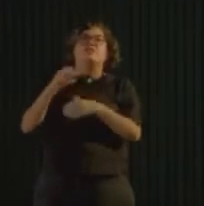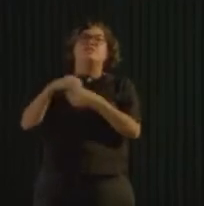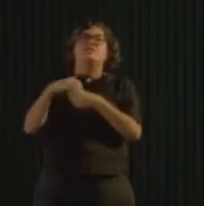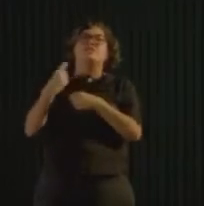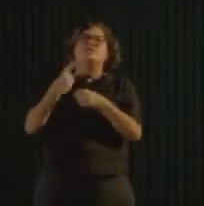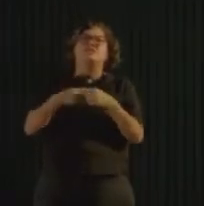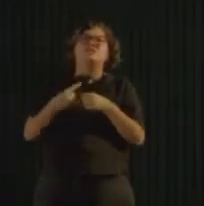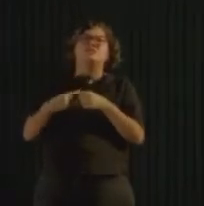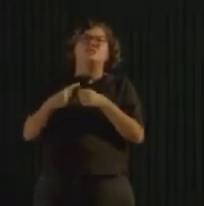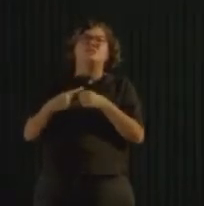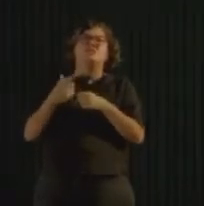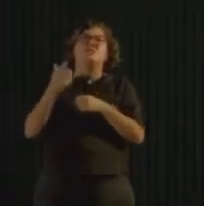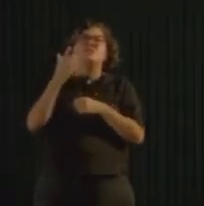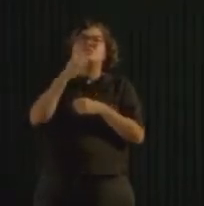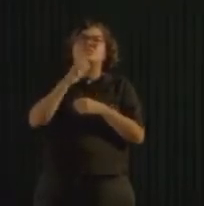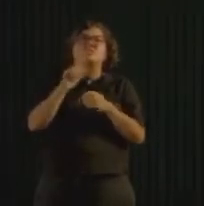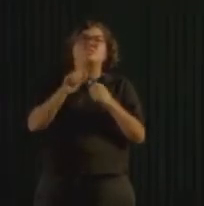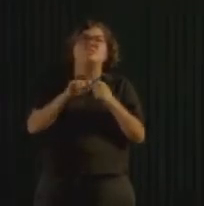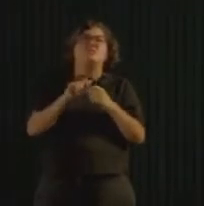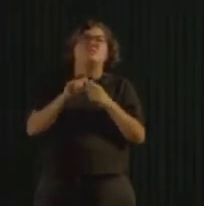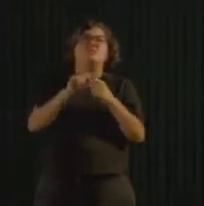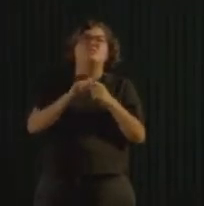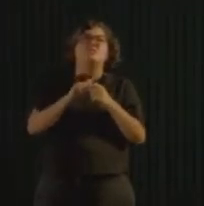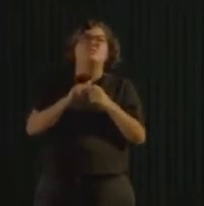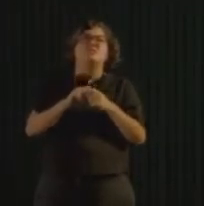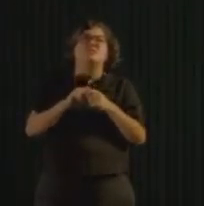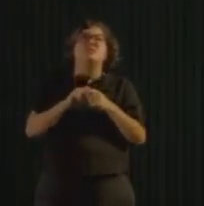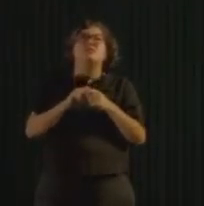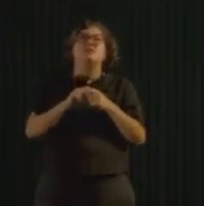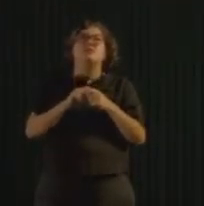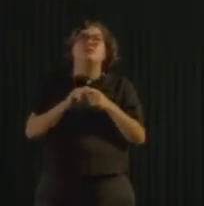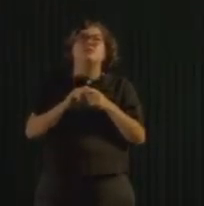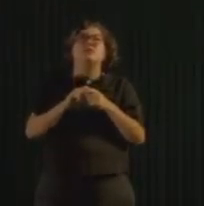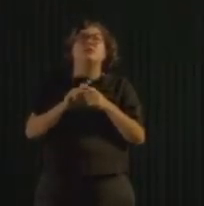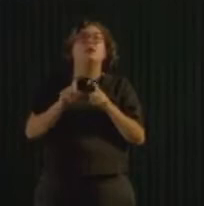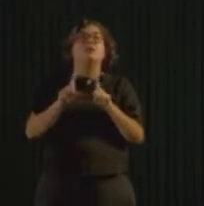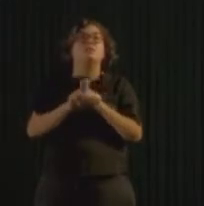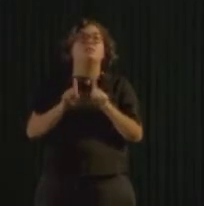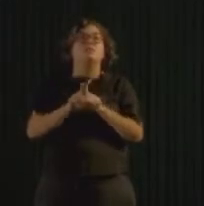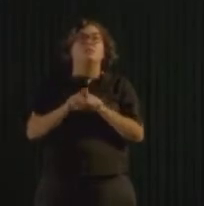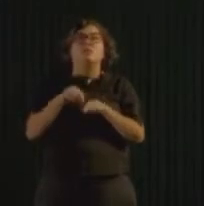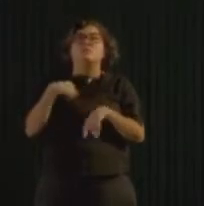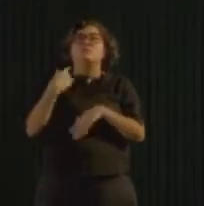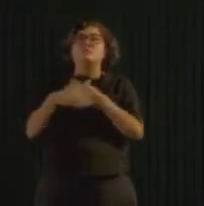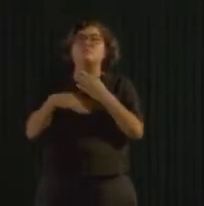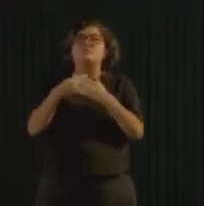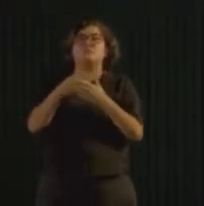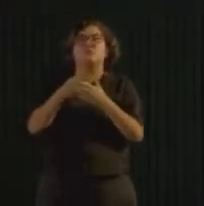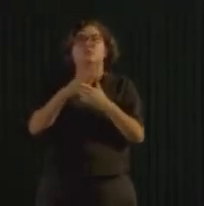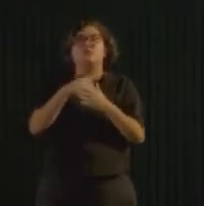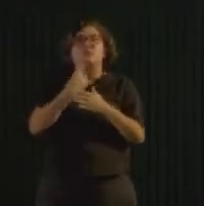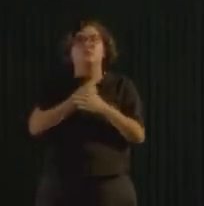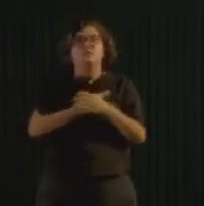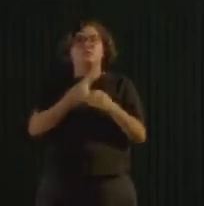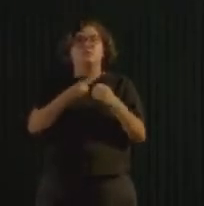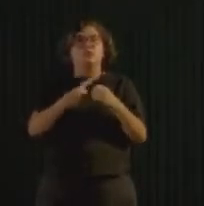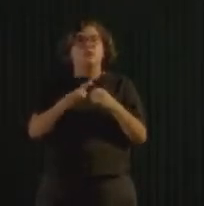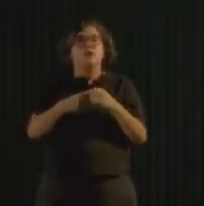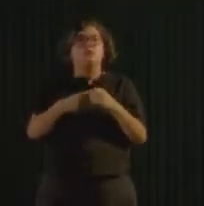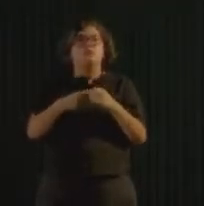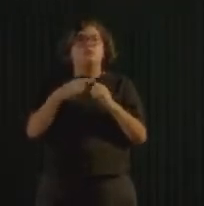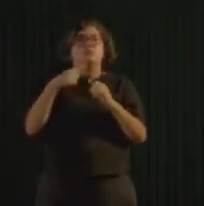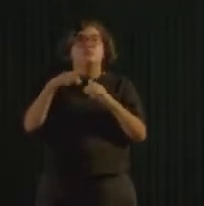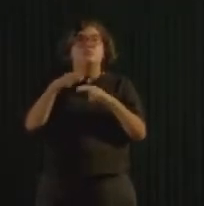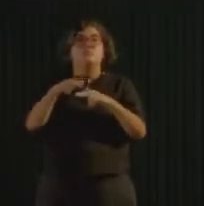mais verde, circular, de baixo carbono. Então, assim, a gente está muito animado com os resultados, mas tudo isso por conta do